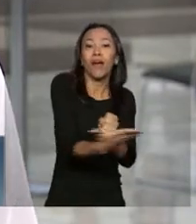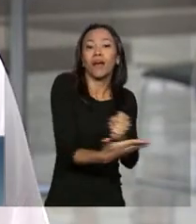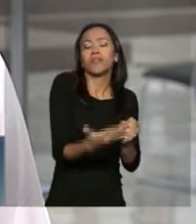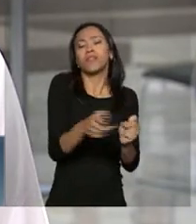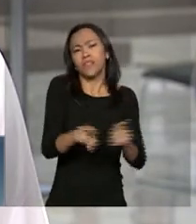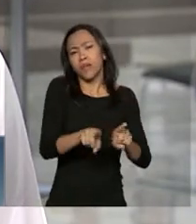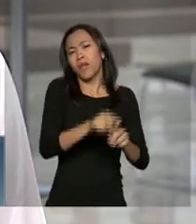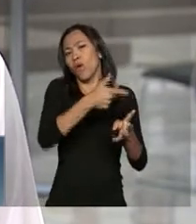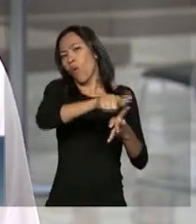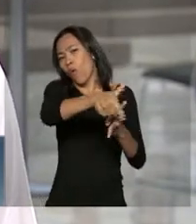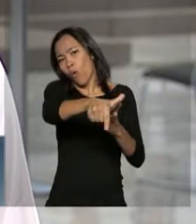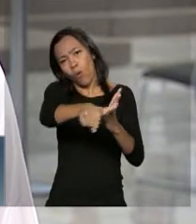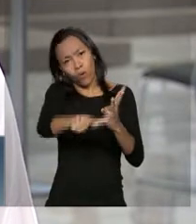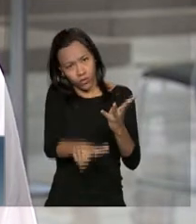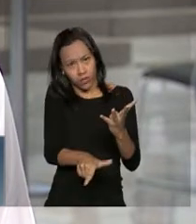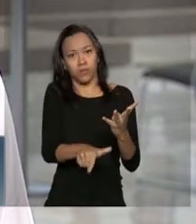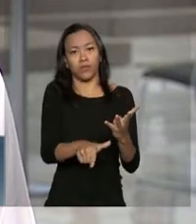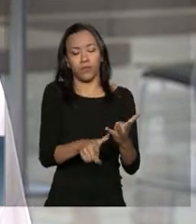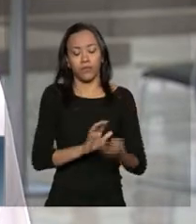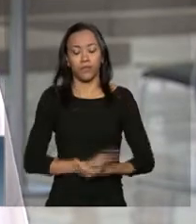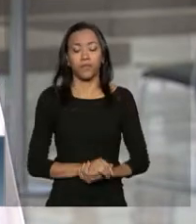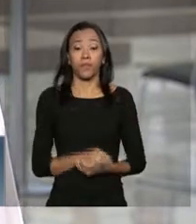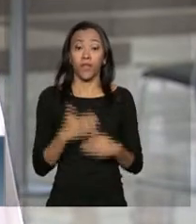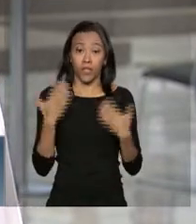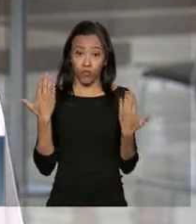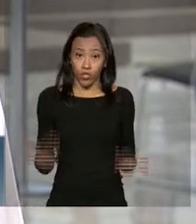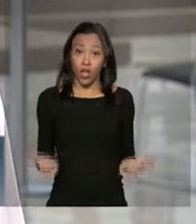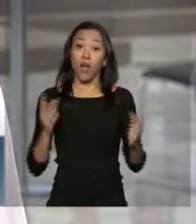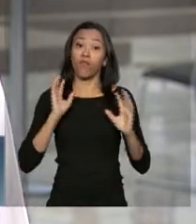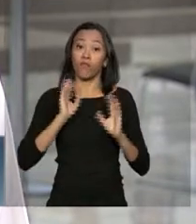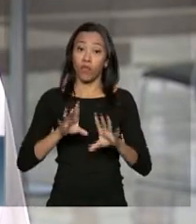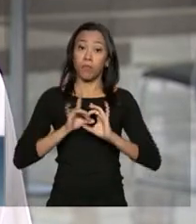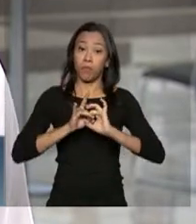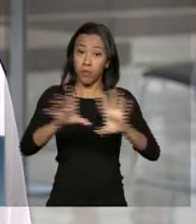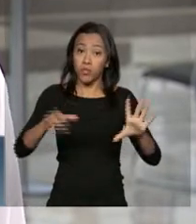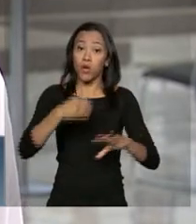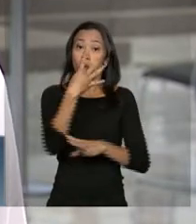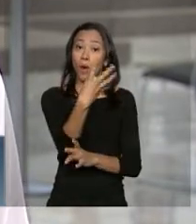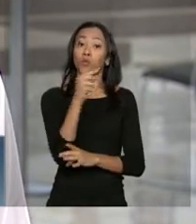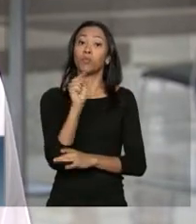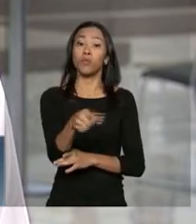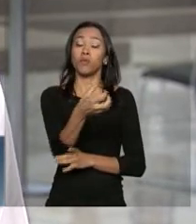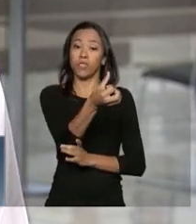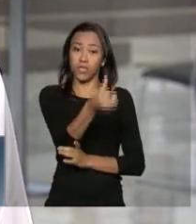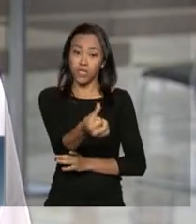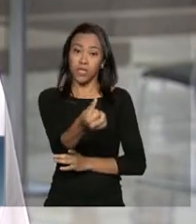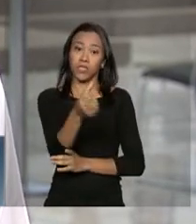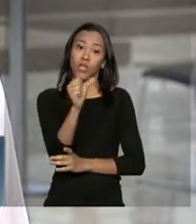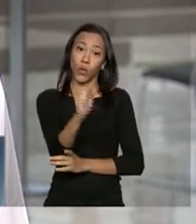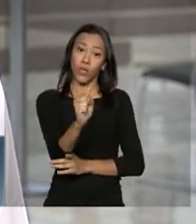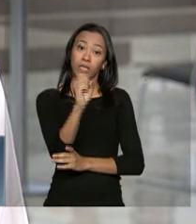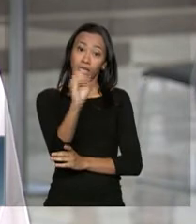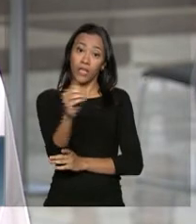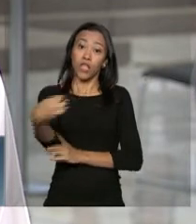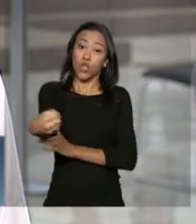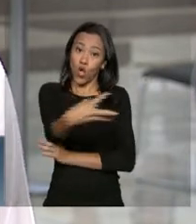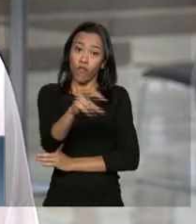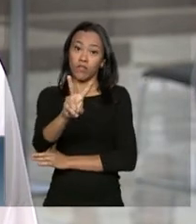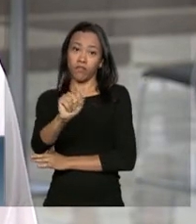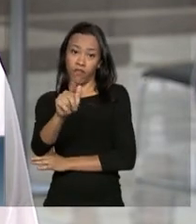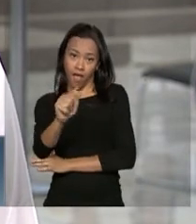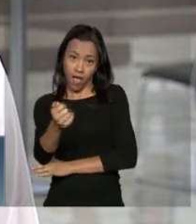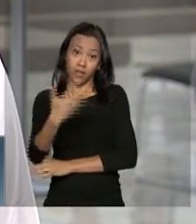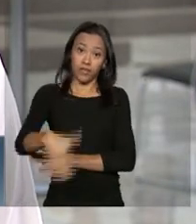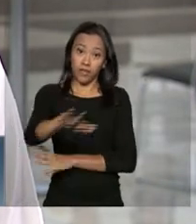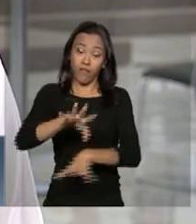outras com prioridade no Mais Médicos. Bom, já foram autorizadas 4.680 novas vagas de graduação